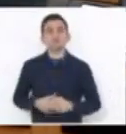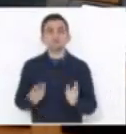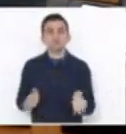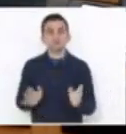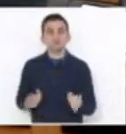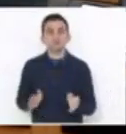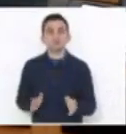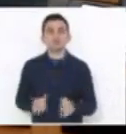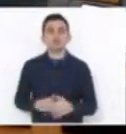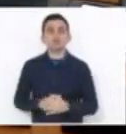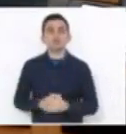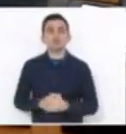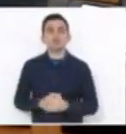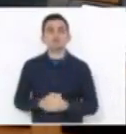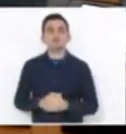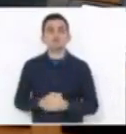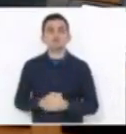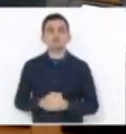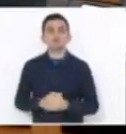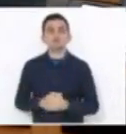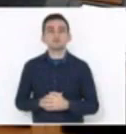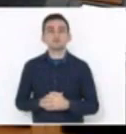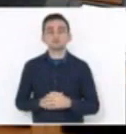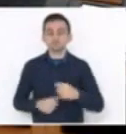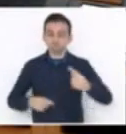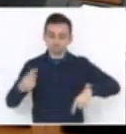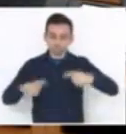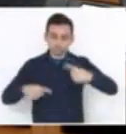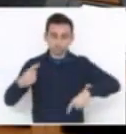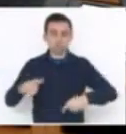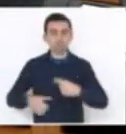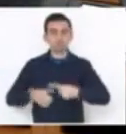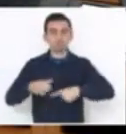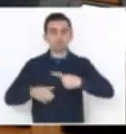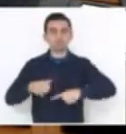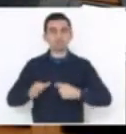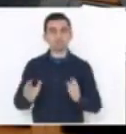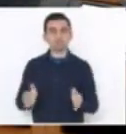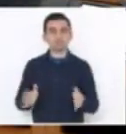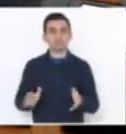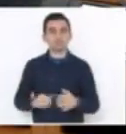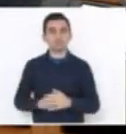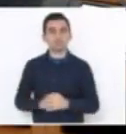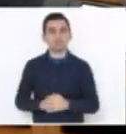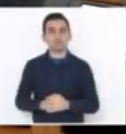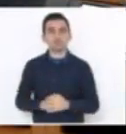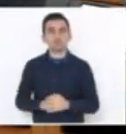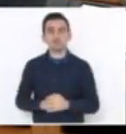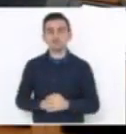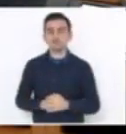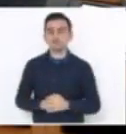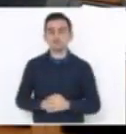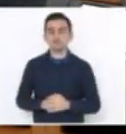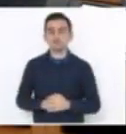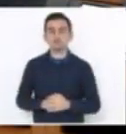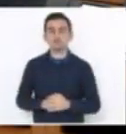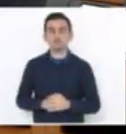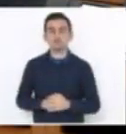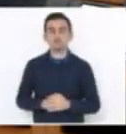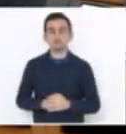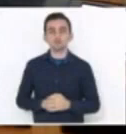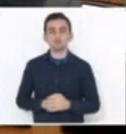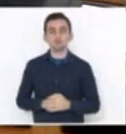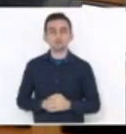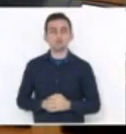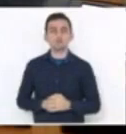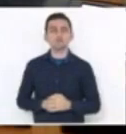debatemos sobre isso já nas comissões e o deputado José Milton falou o que é